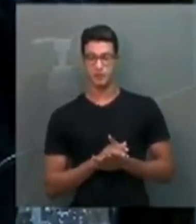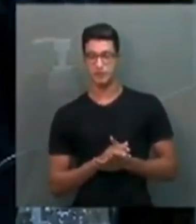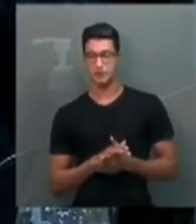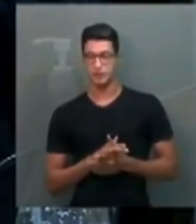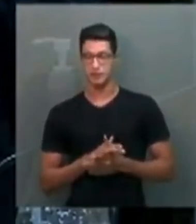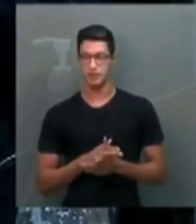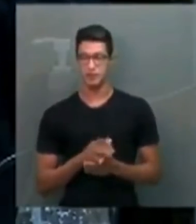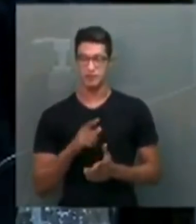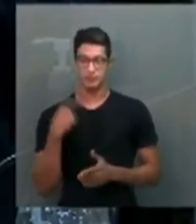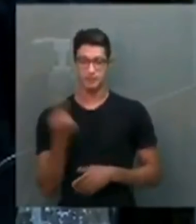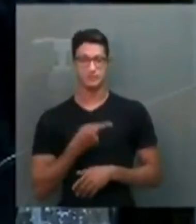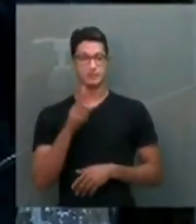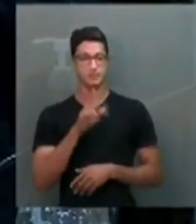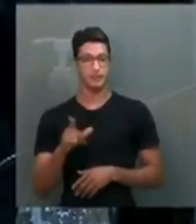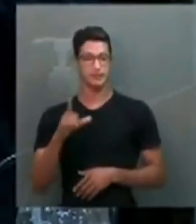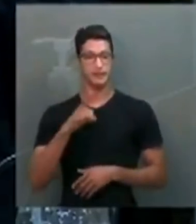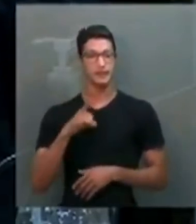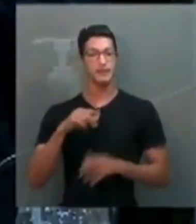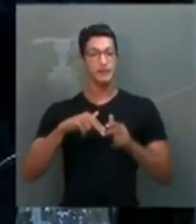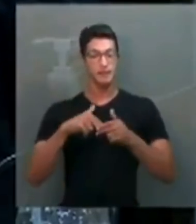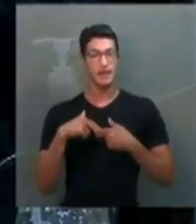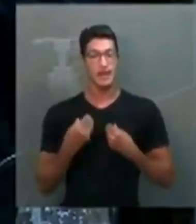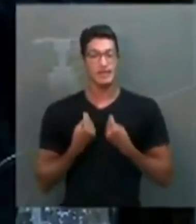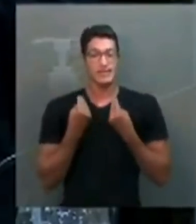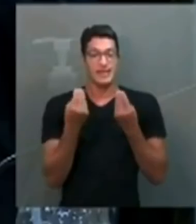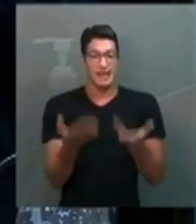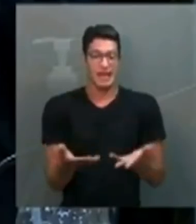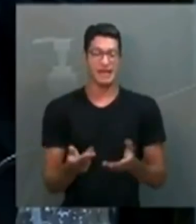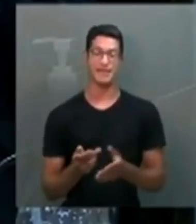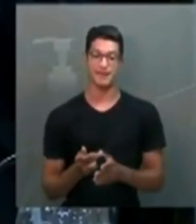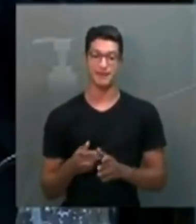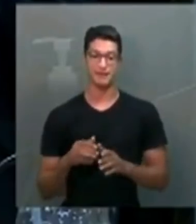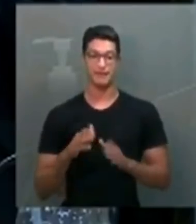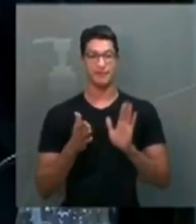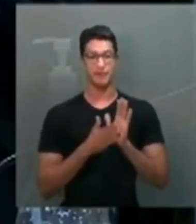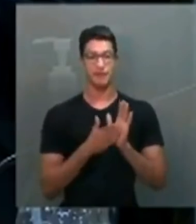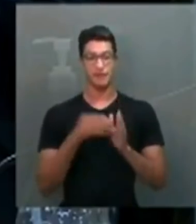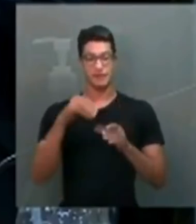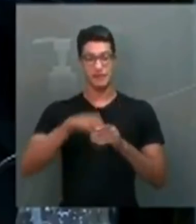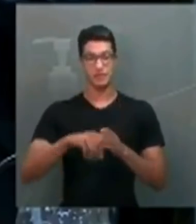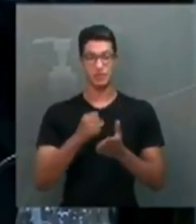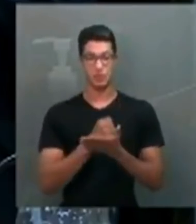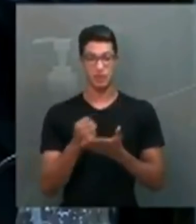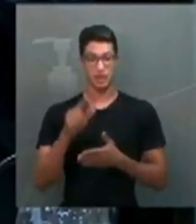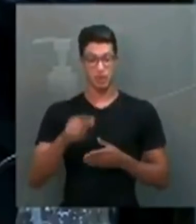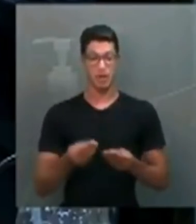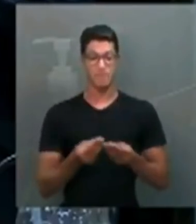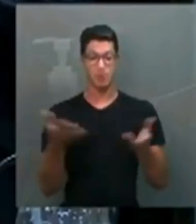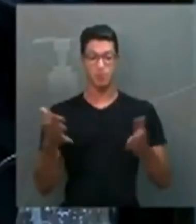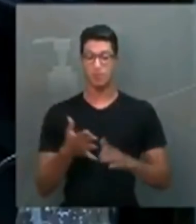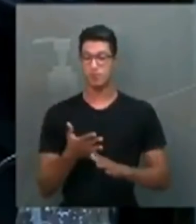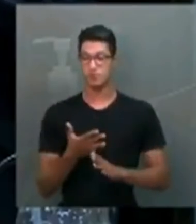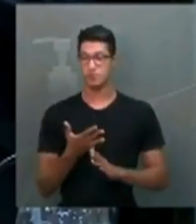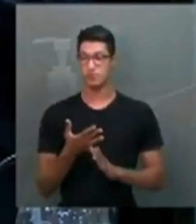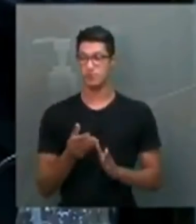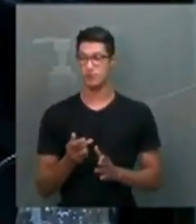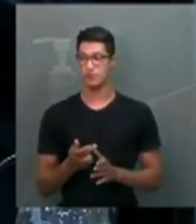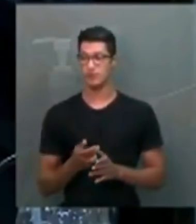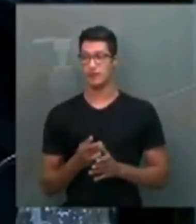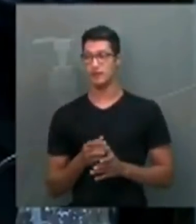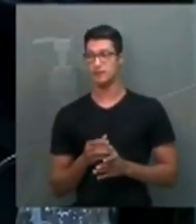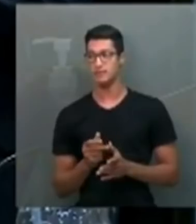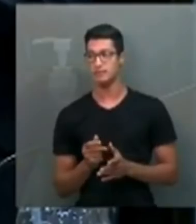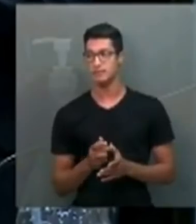e as 54 foram pela entrega, está previsto no contrato, ele é público. Após a primeira